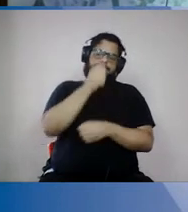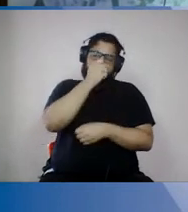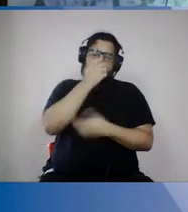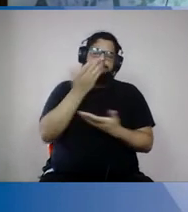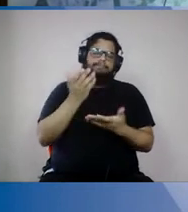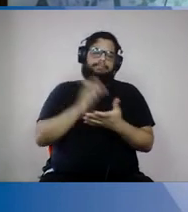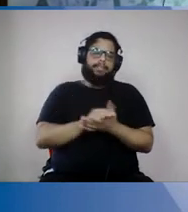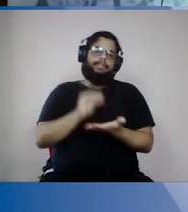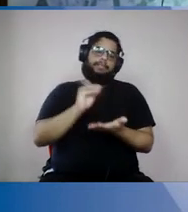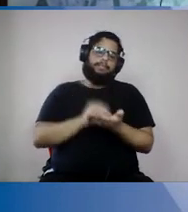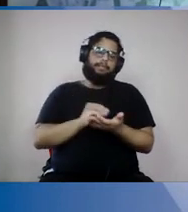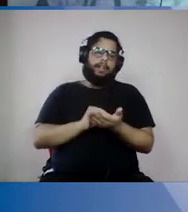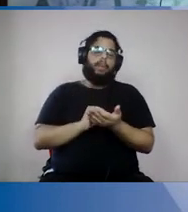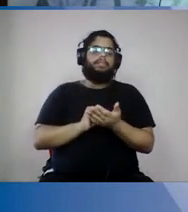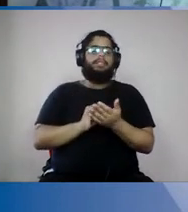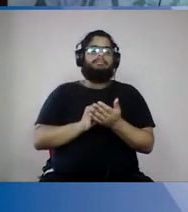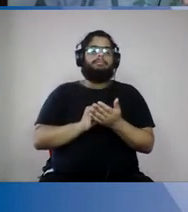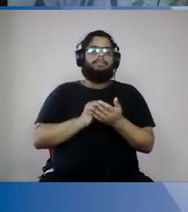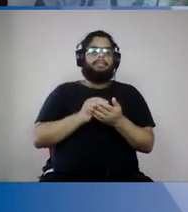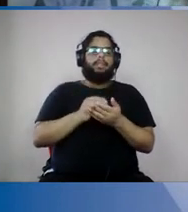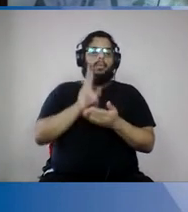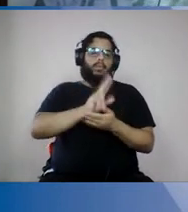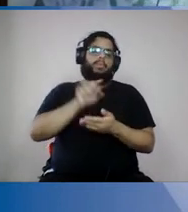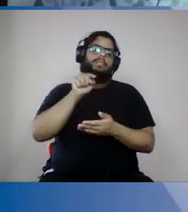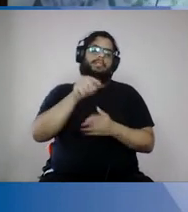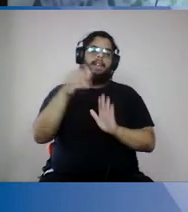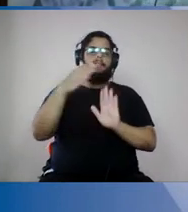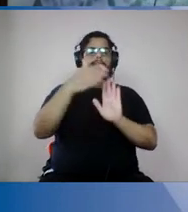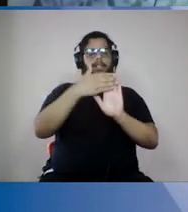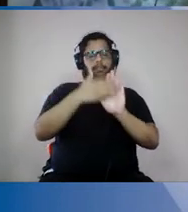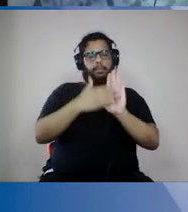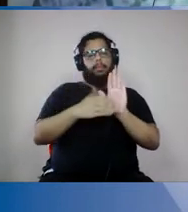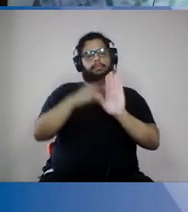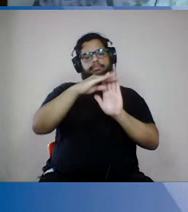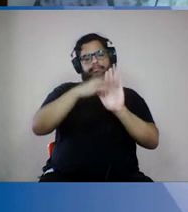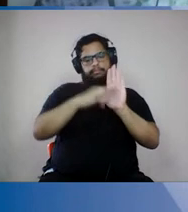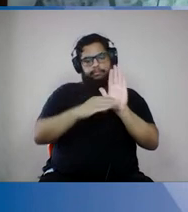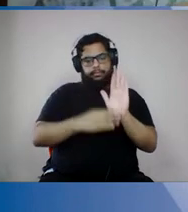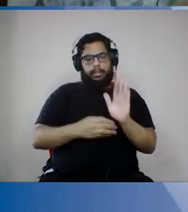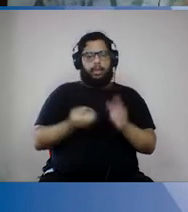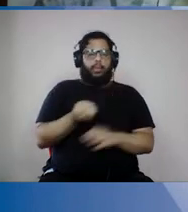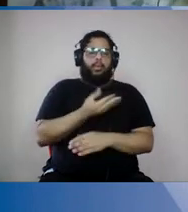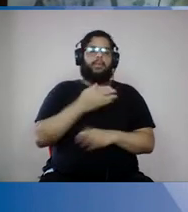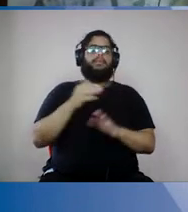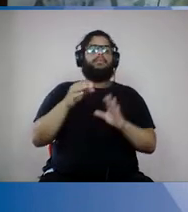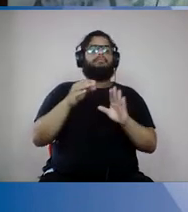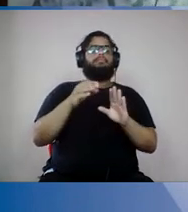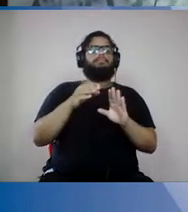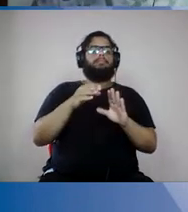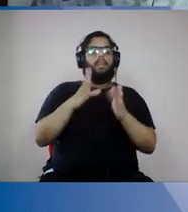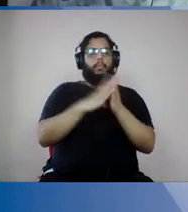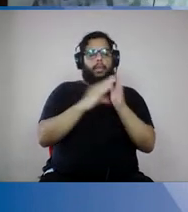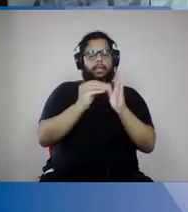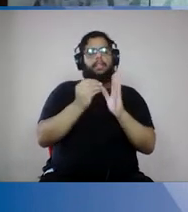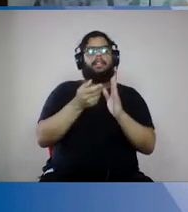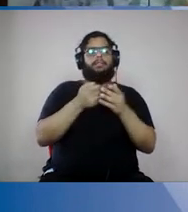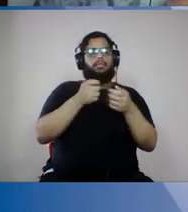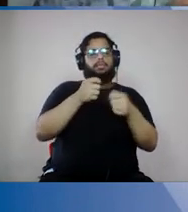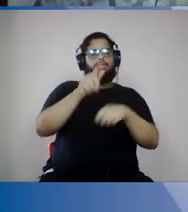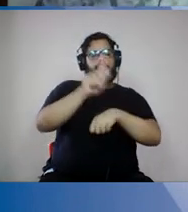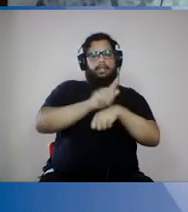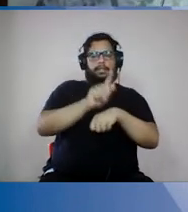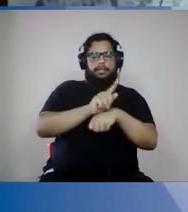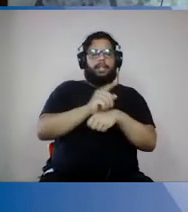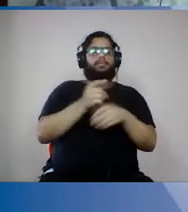é aplicar essas medidas aqui, é fazer um novo modelo de gestão, informação e investimento, uma qualificação na vigilância